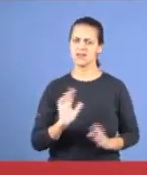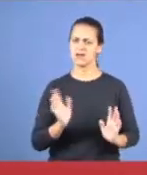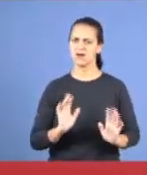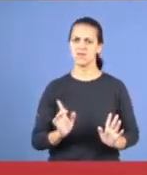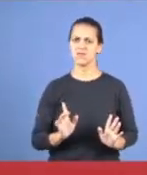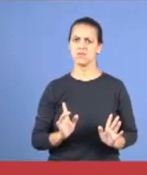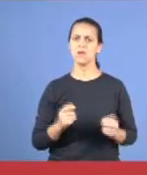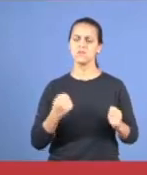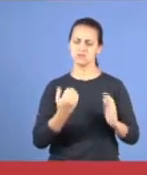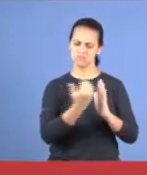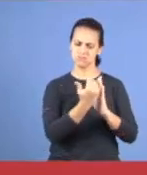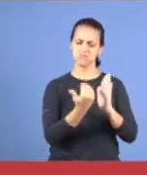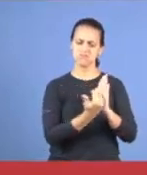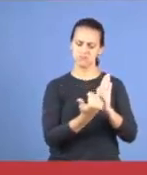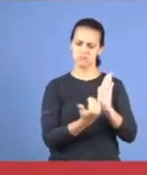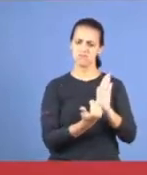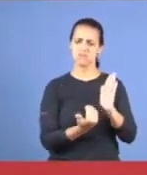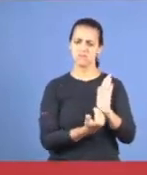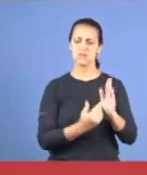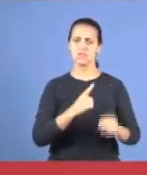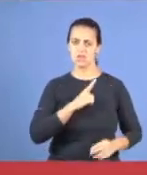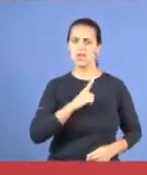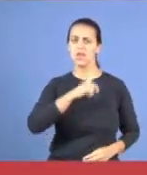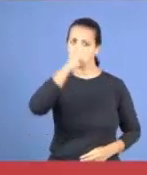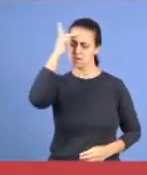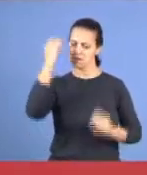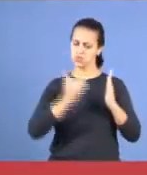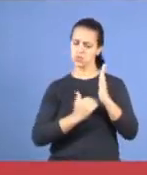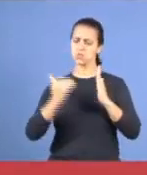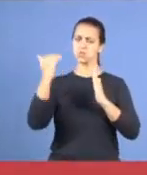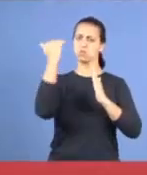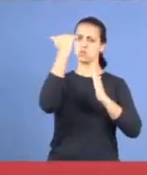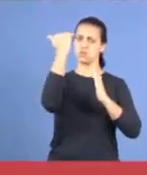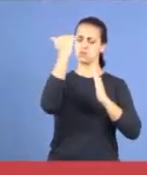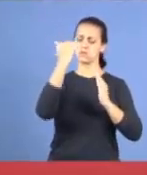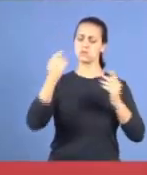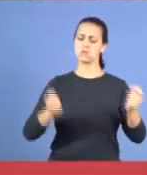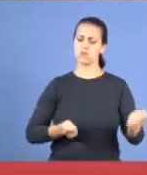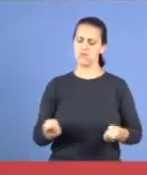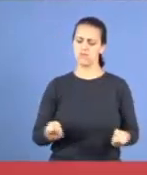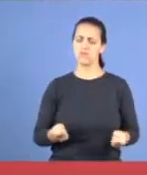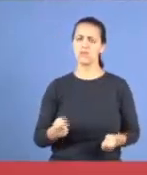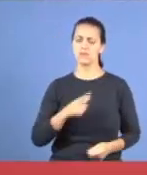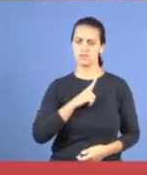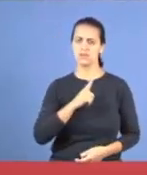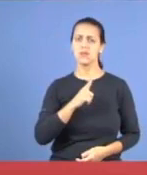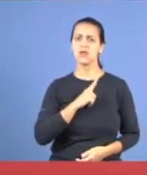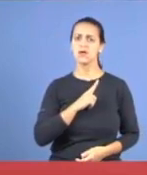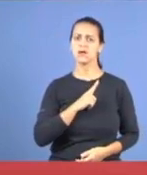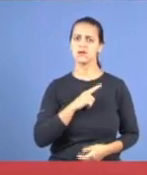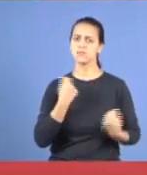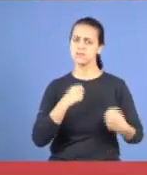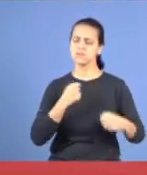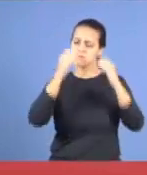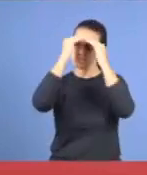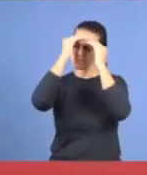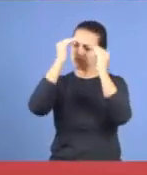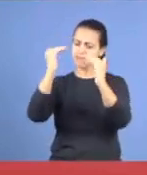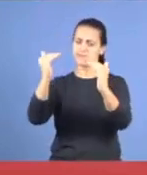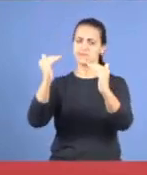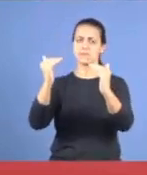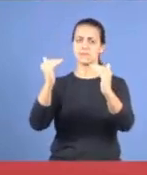rolê, engasgar com aquele palito, não, todo mundo tem sua posição, tudo, porque o nosso povo,